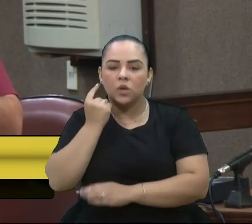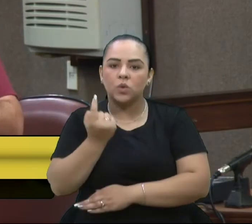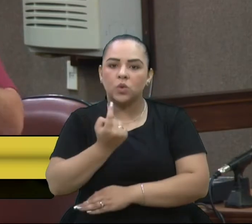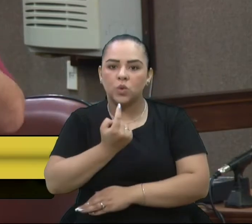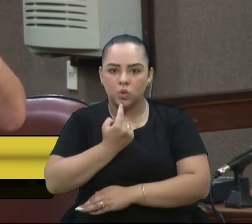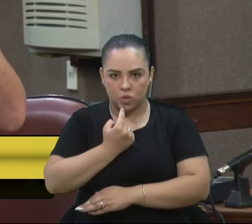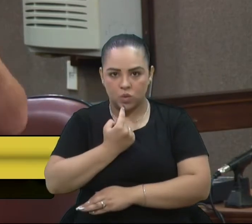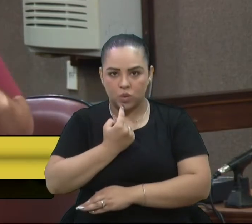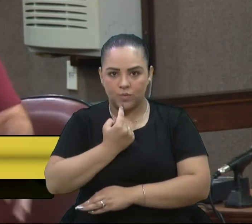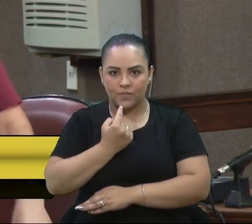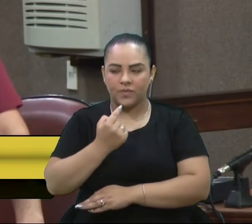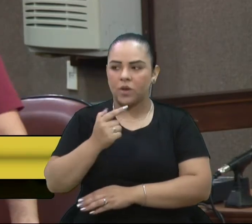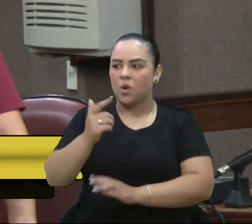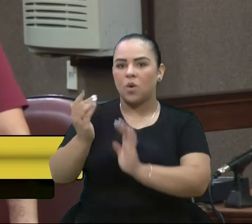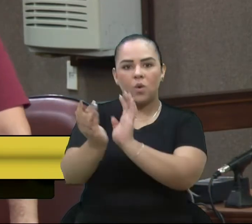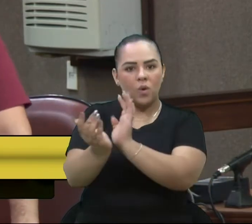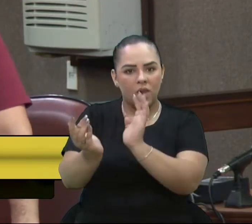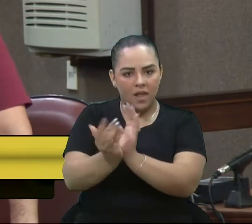colegas que tenham